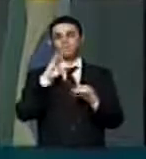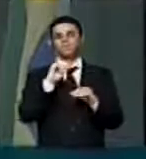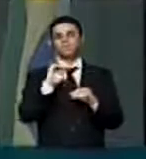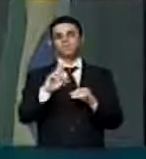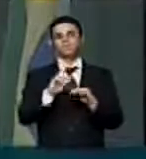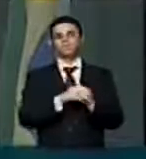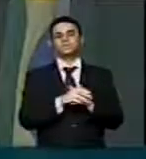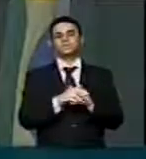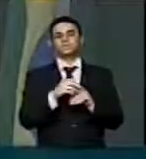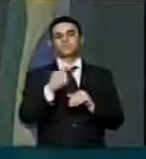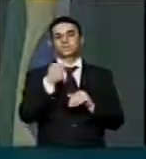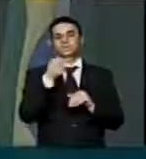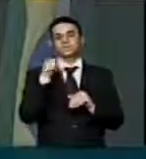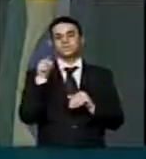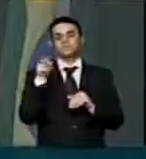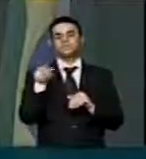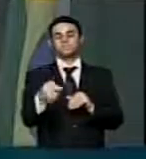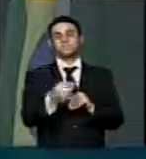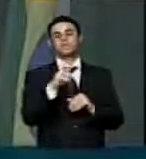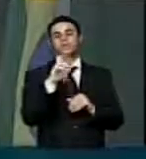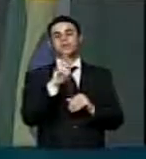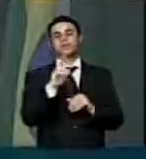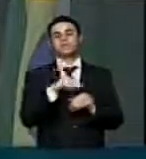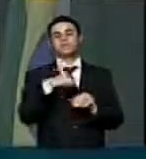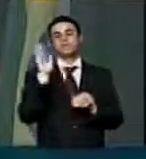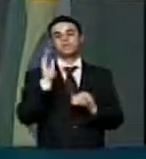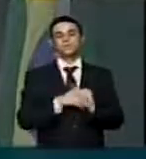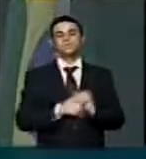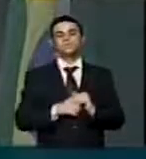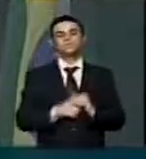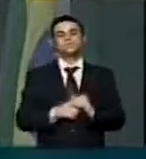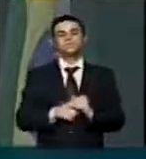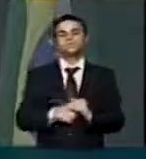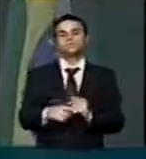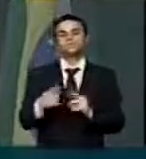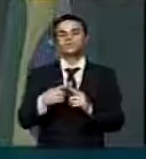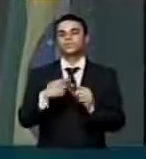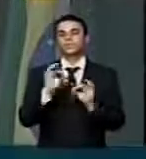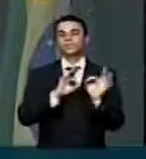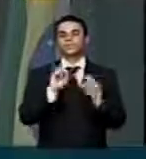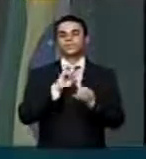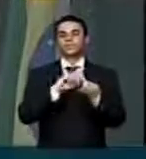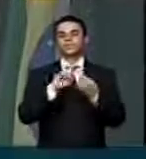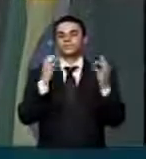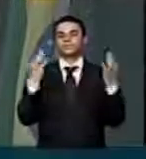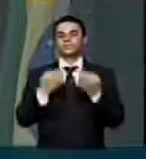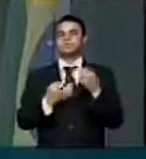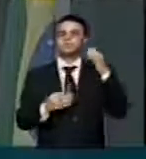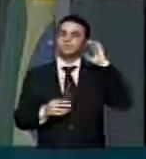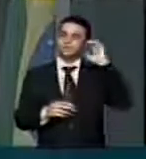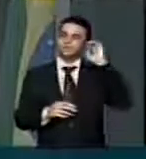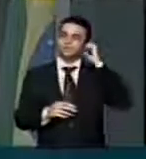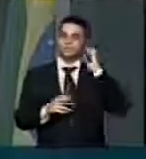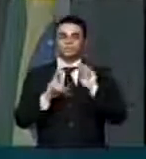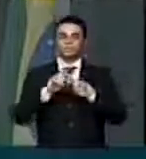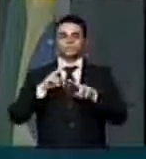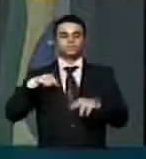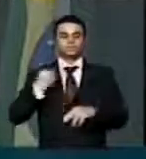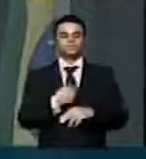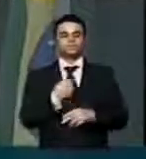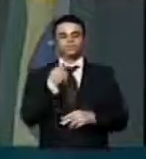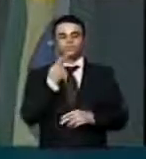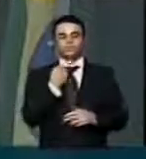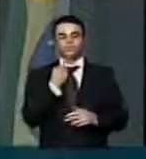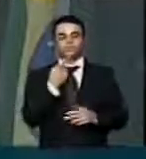média. 7.000 a mais, porque a correção não foi adequada. Então é que a nossa razão que estavam obstruindo